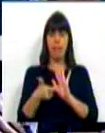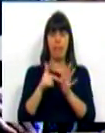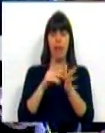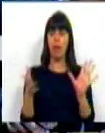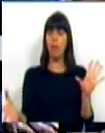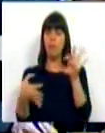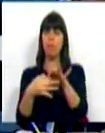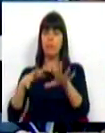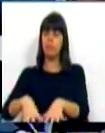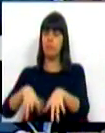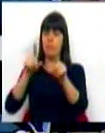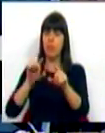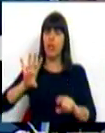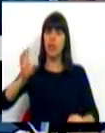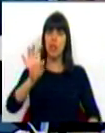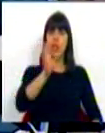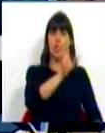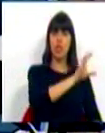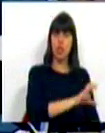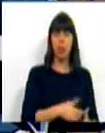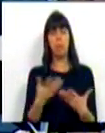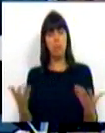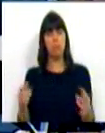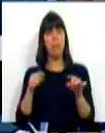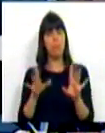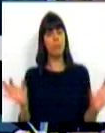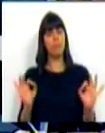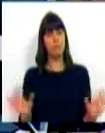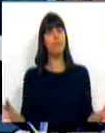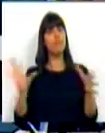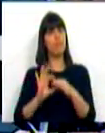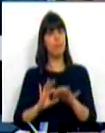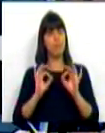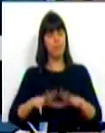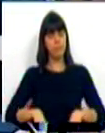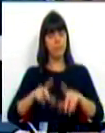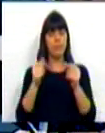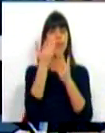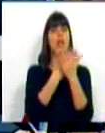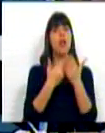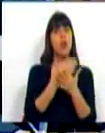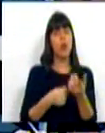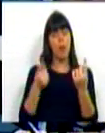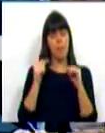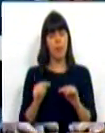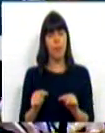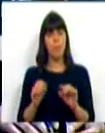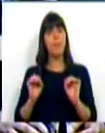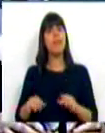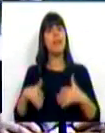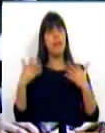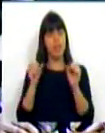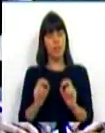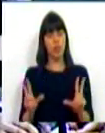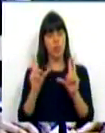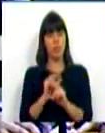associação com o desenvolvimento das regiões e, por isso, em estreita ligação com o desenvolvimento económico e com iniciativas